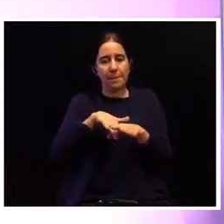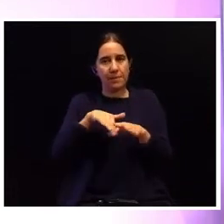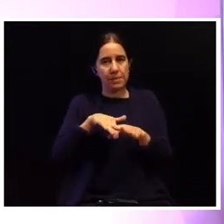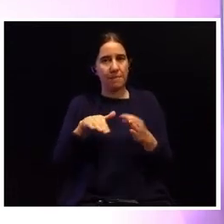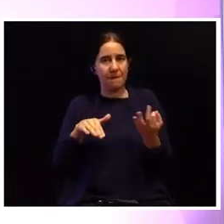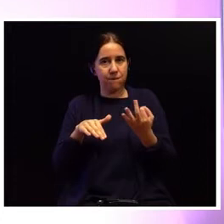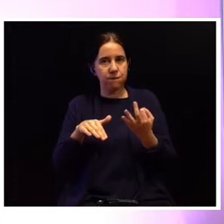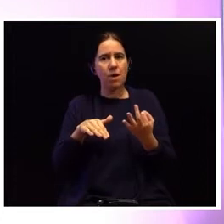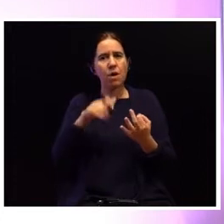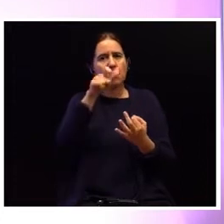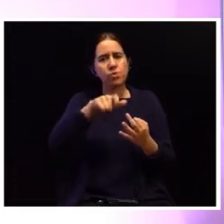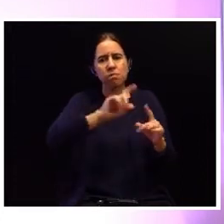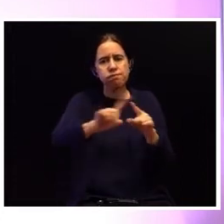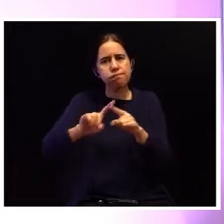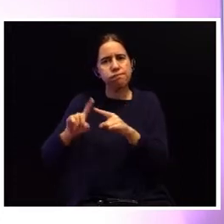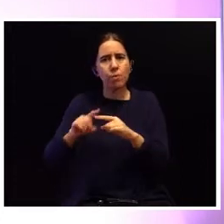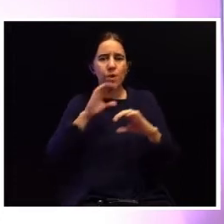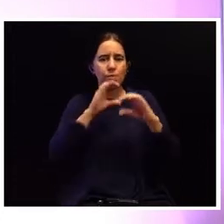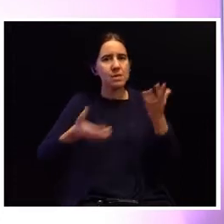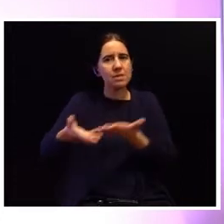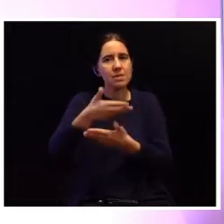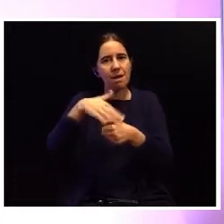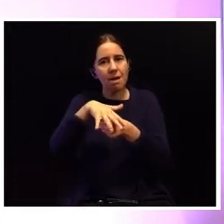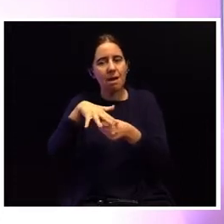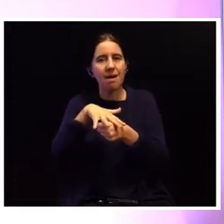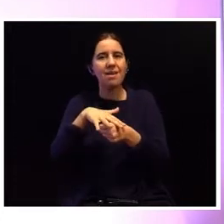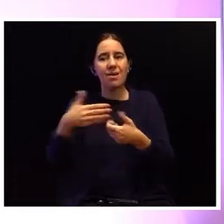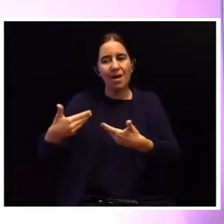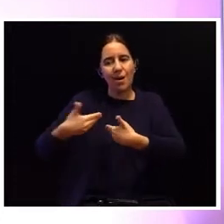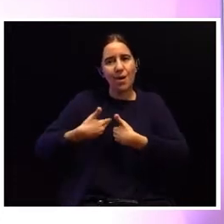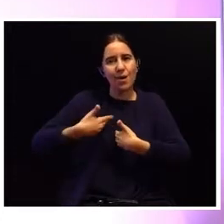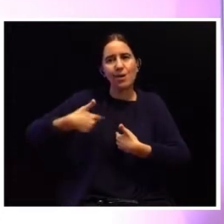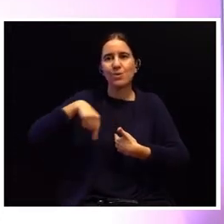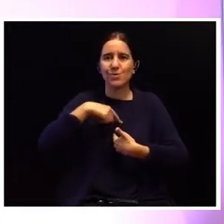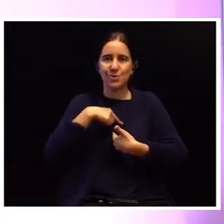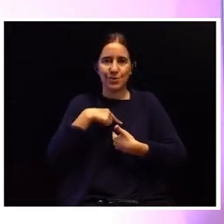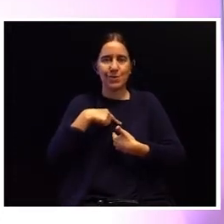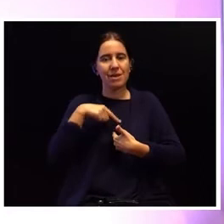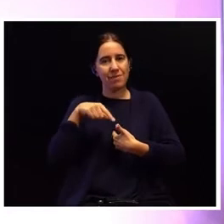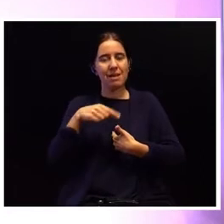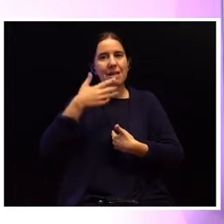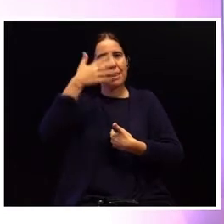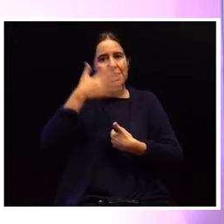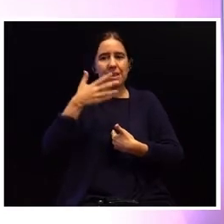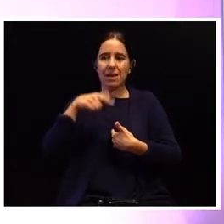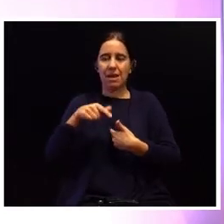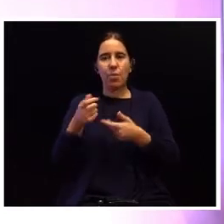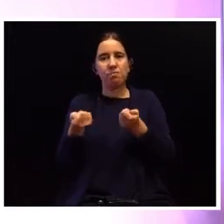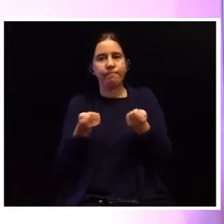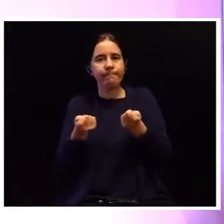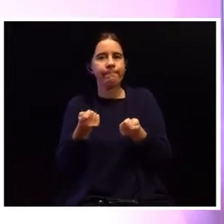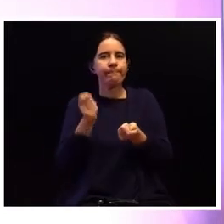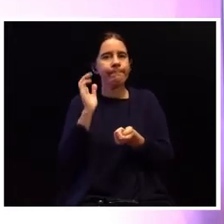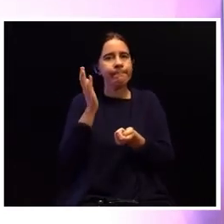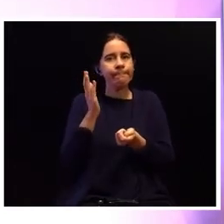de várias pessoas da área da comunicação, que nos ajudaram nestes dias nas moderações